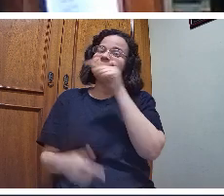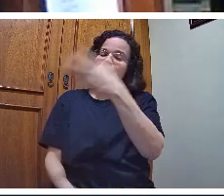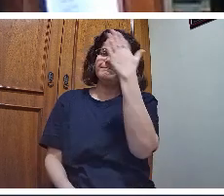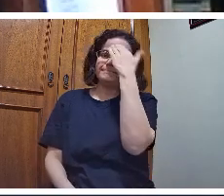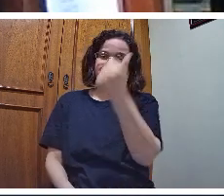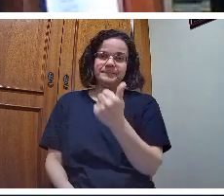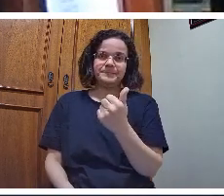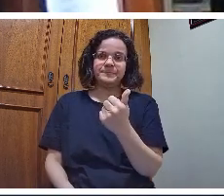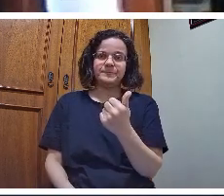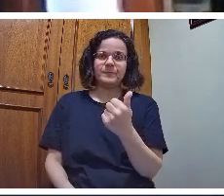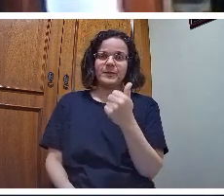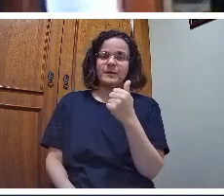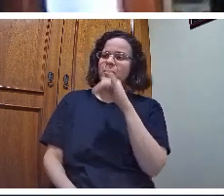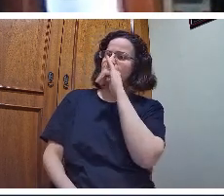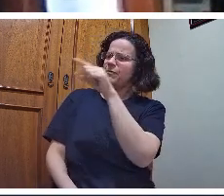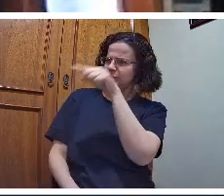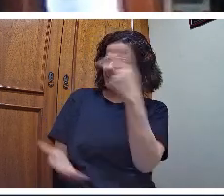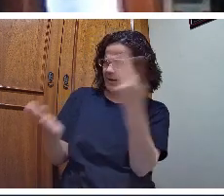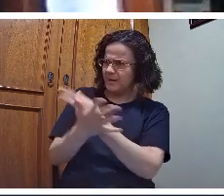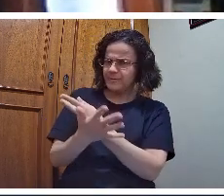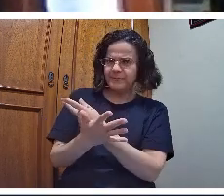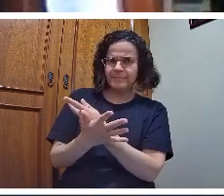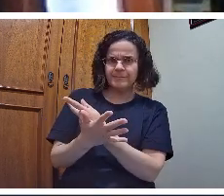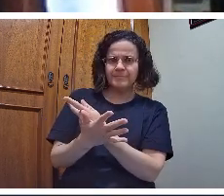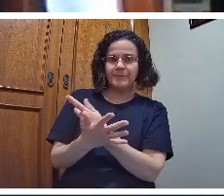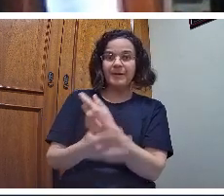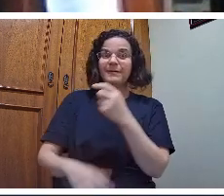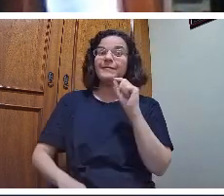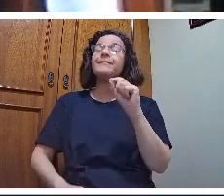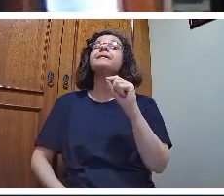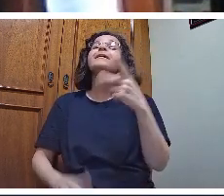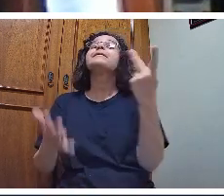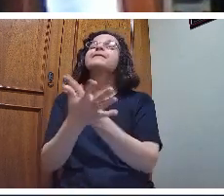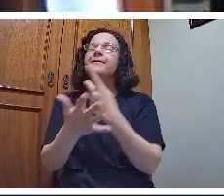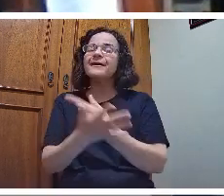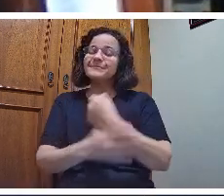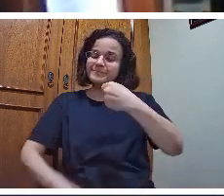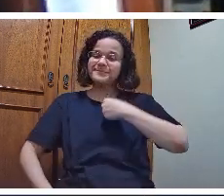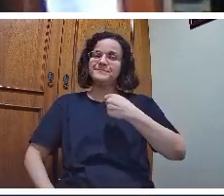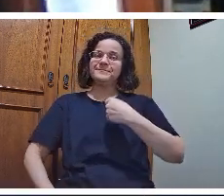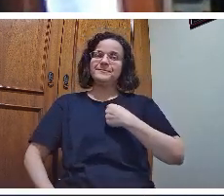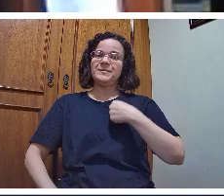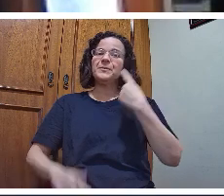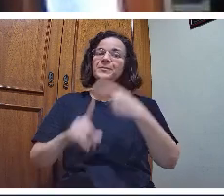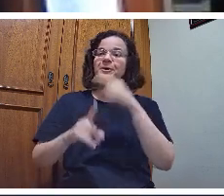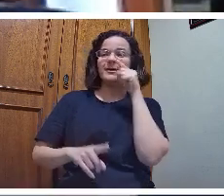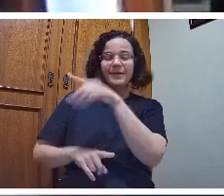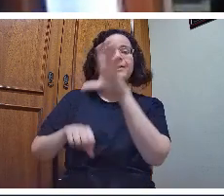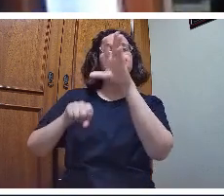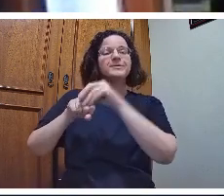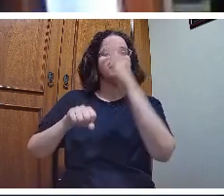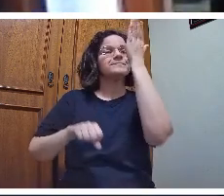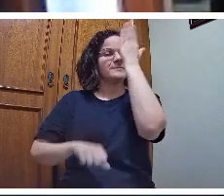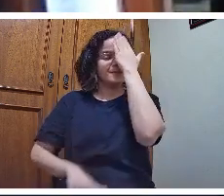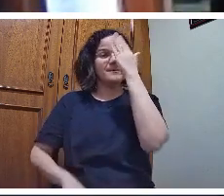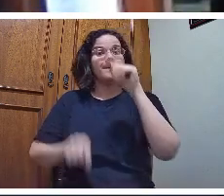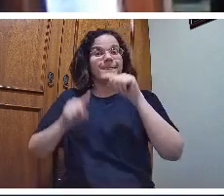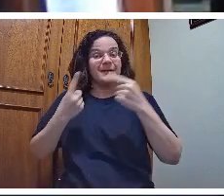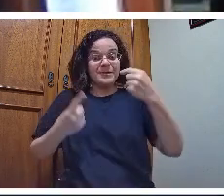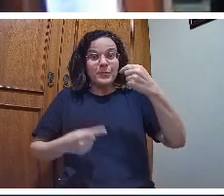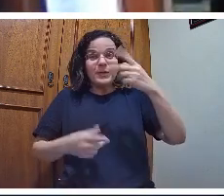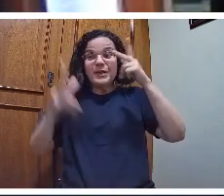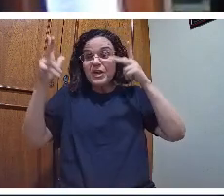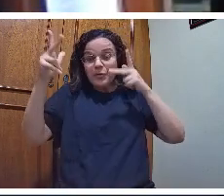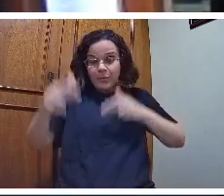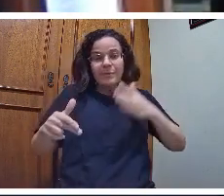Se eu disser para ele, você está errado? Errado estou eu, porque aquele conhecimento ele tem, ele não tem o conhecimento que eu